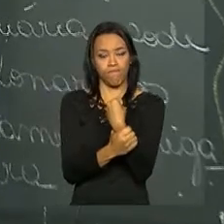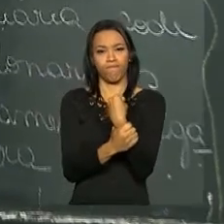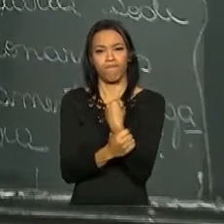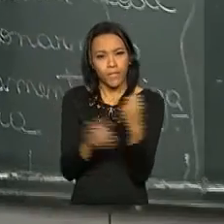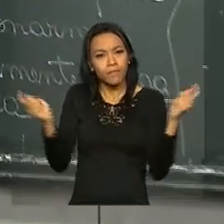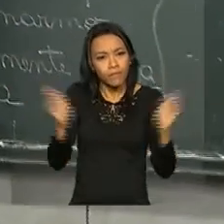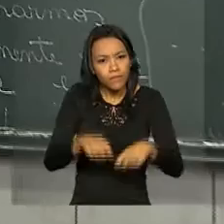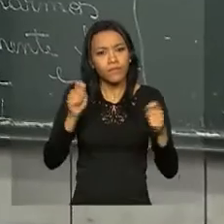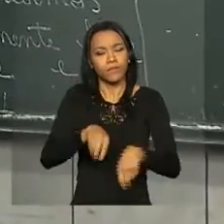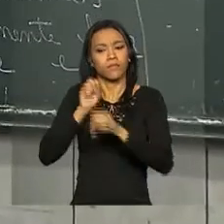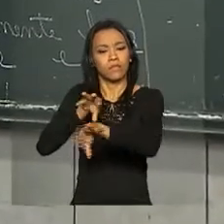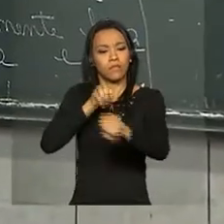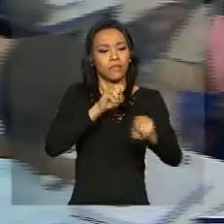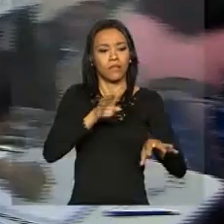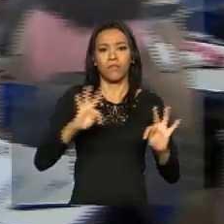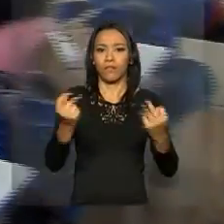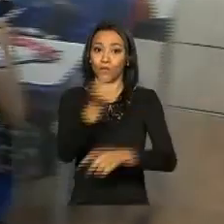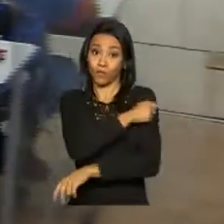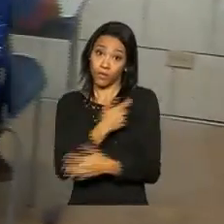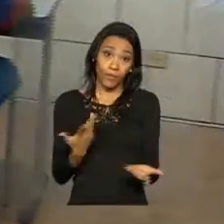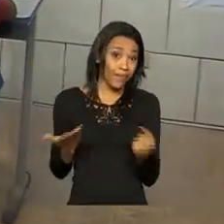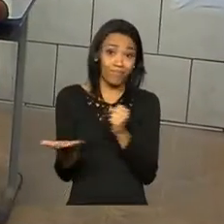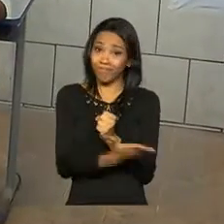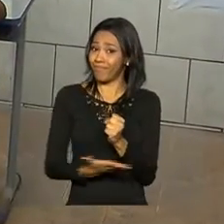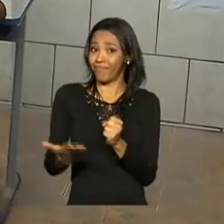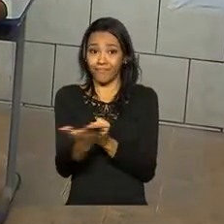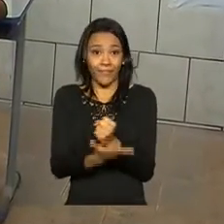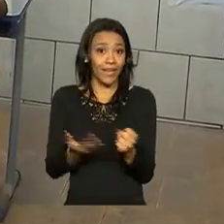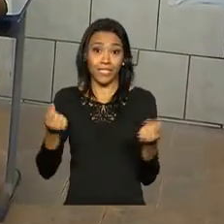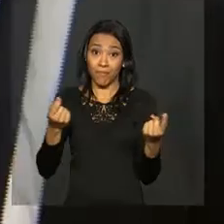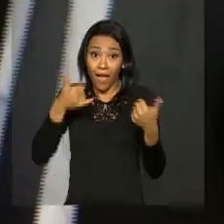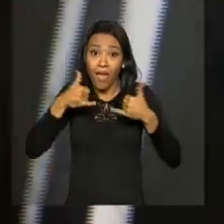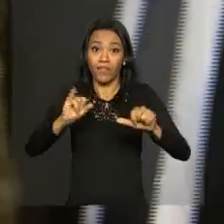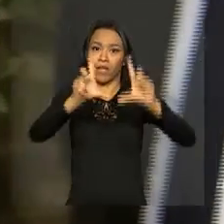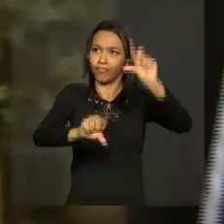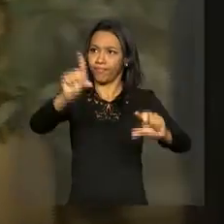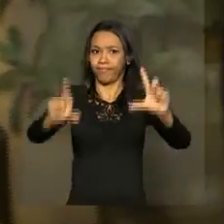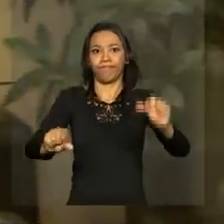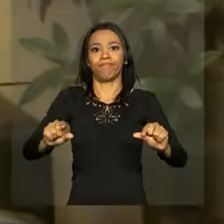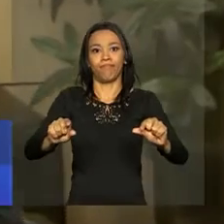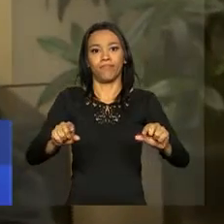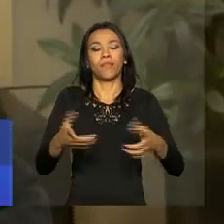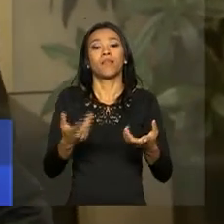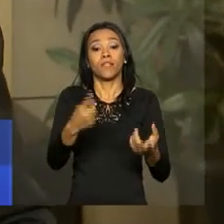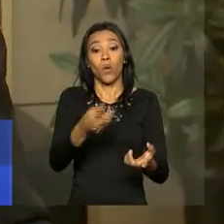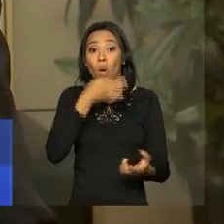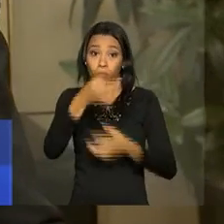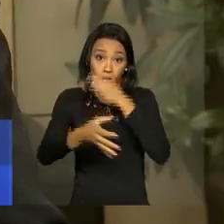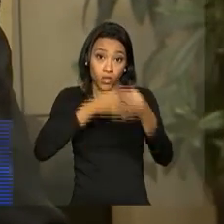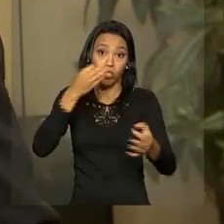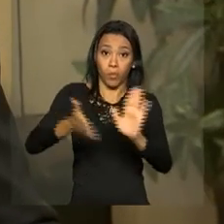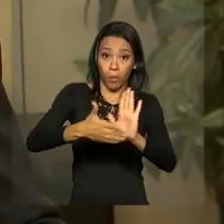realização para todos os estudantes, esse compromisso é a base para o combate à desigualdade. As sugestões de mudanças para o currículo comum